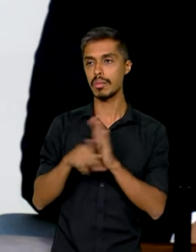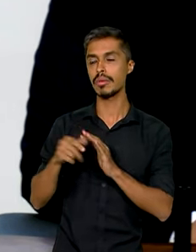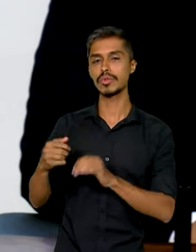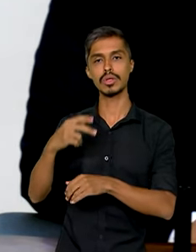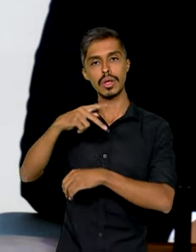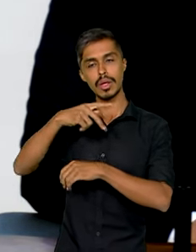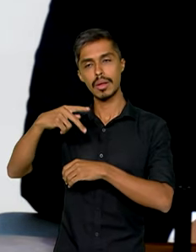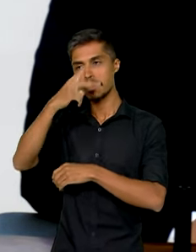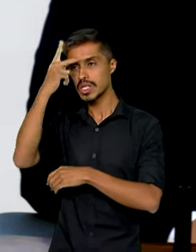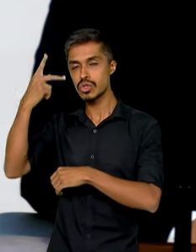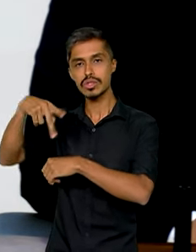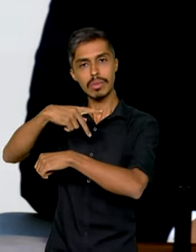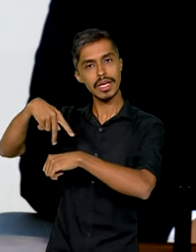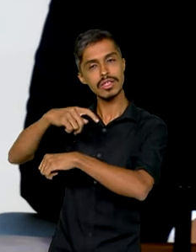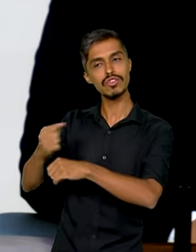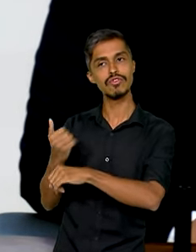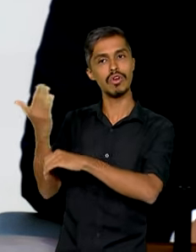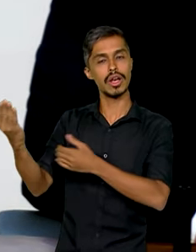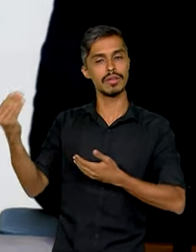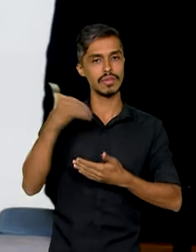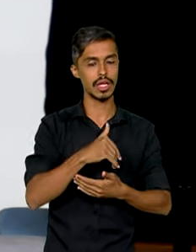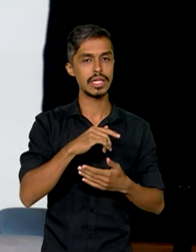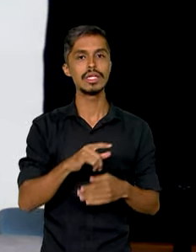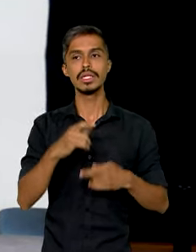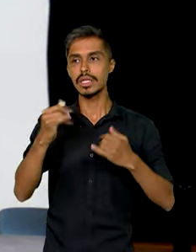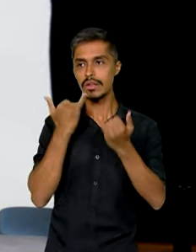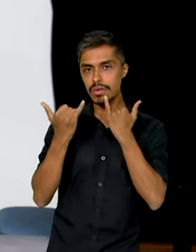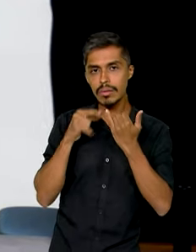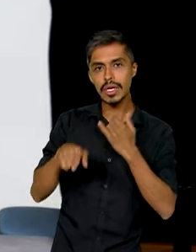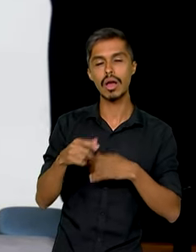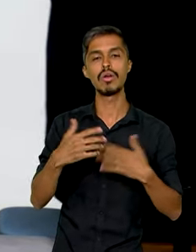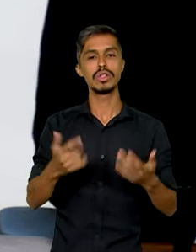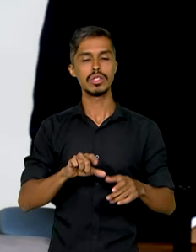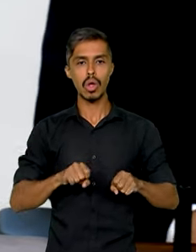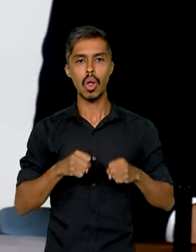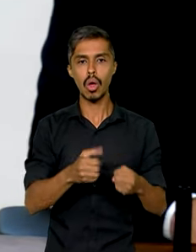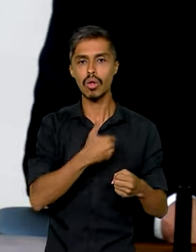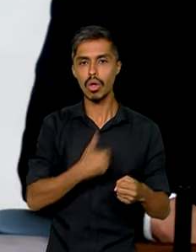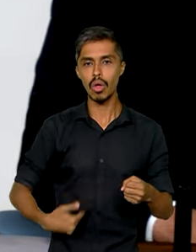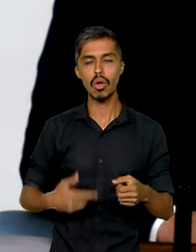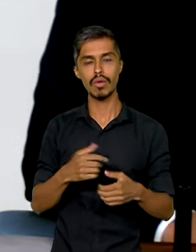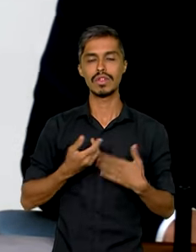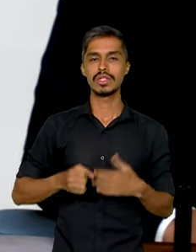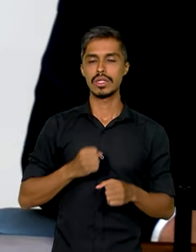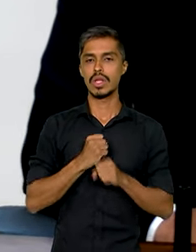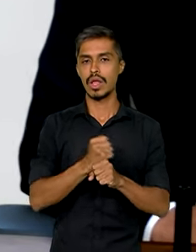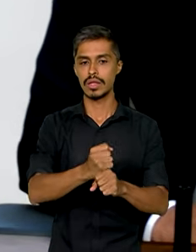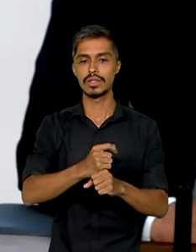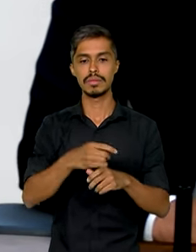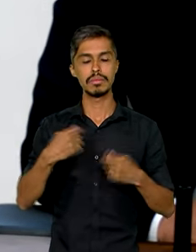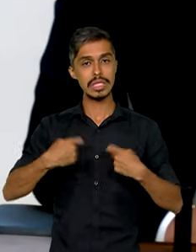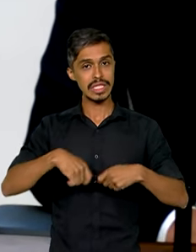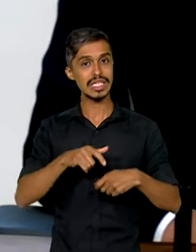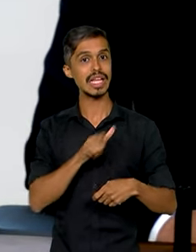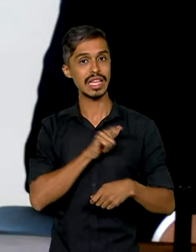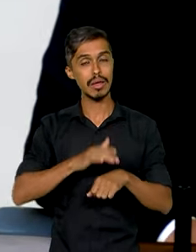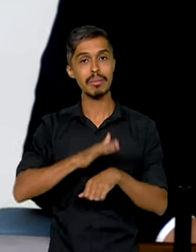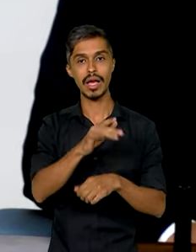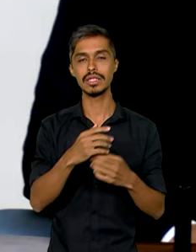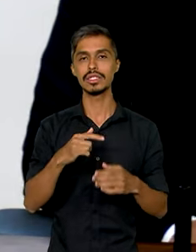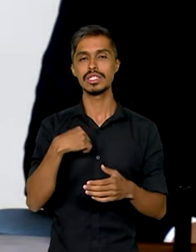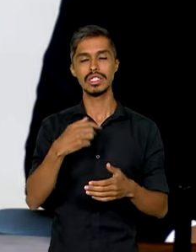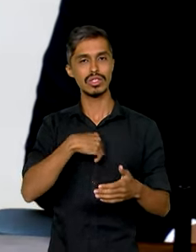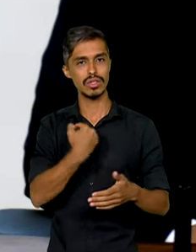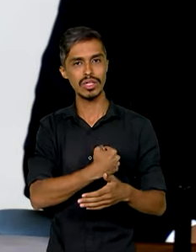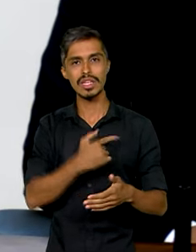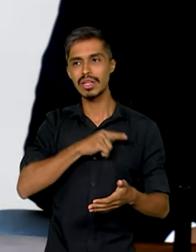houvesse o brilhante trabalho deste convênio que dura tantos anos, nós teremos muito maiores obstáculos